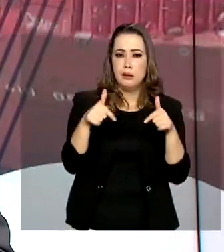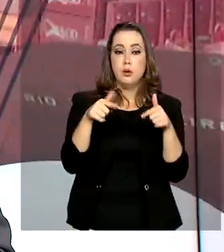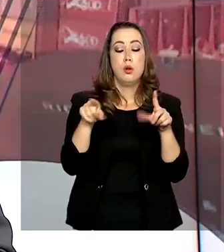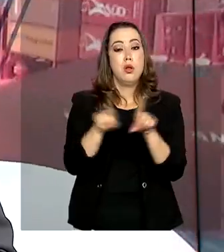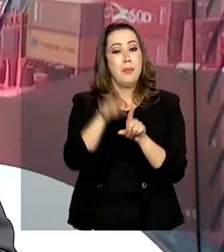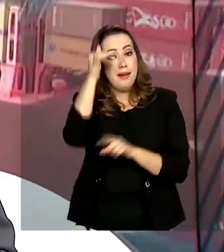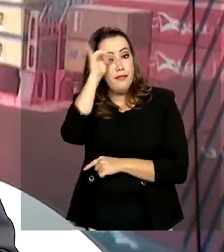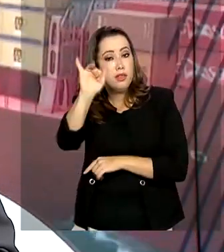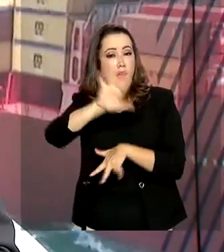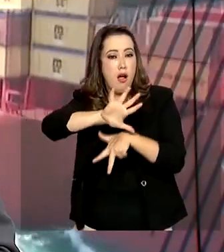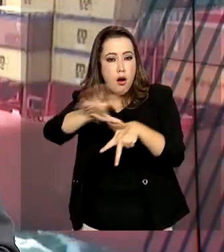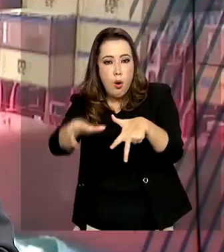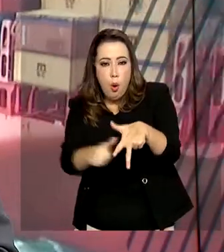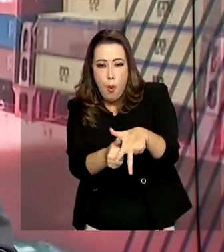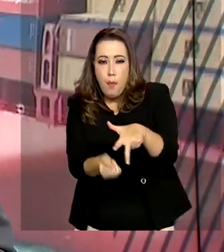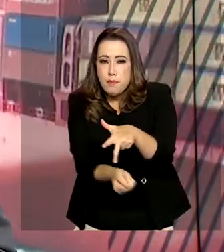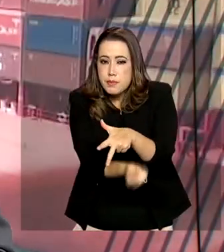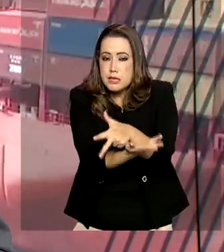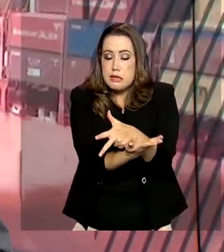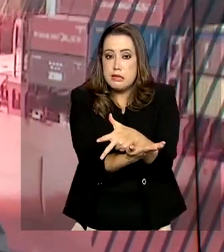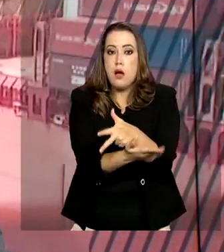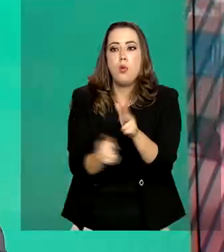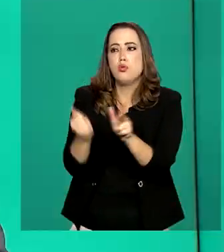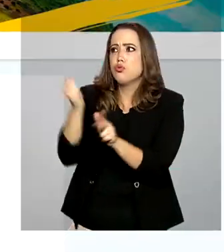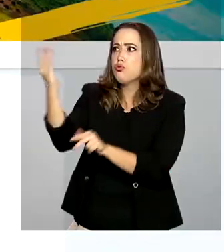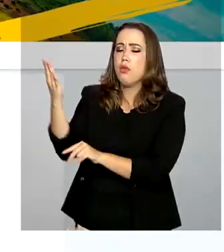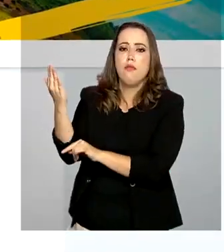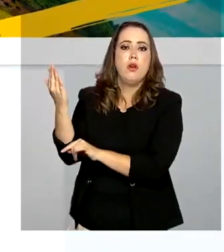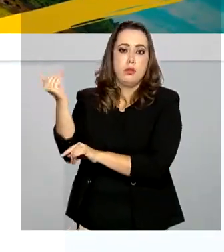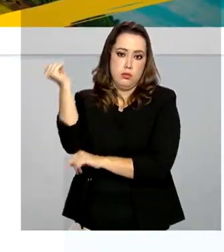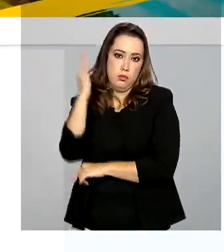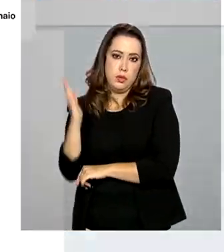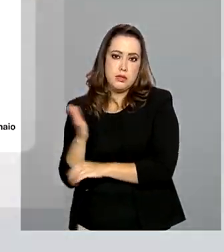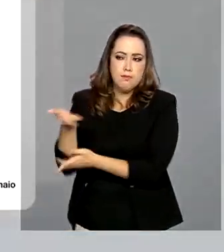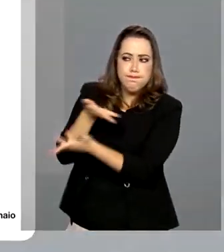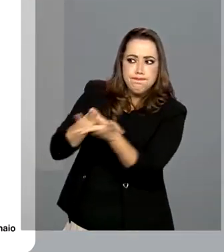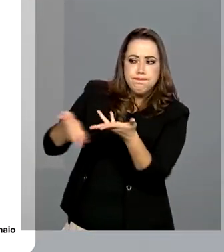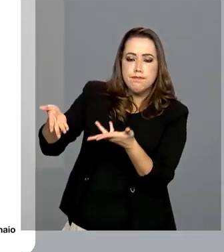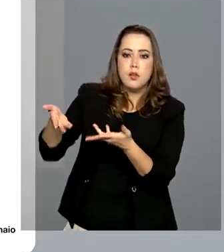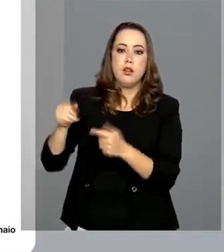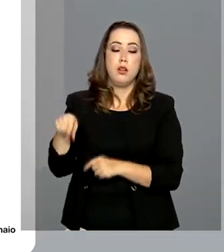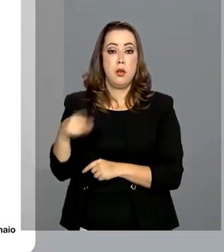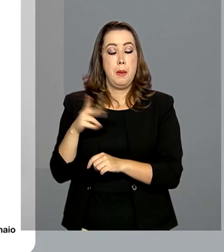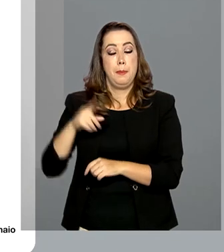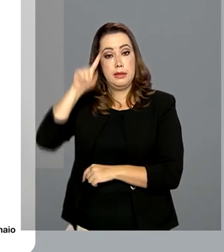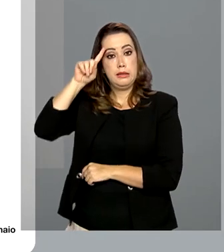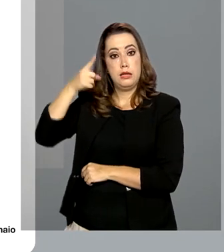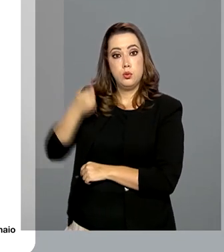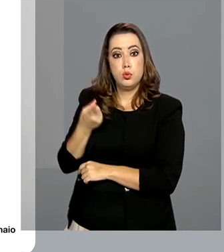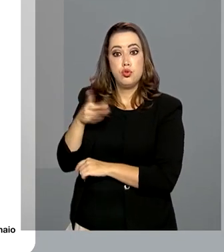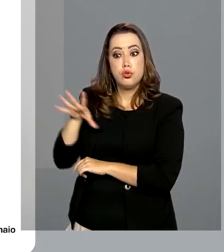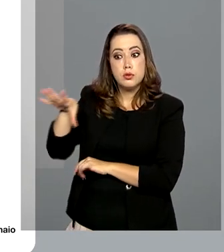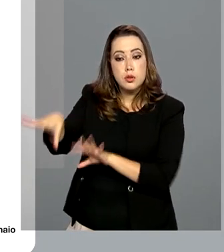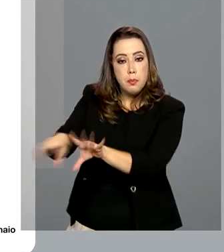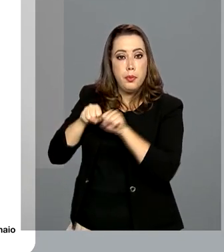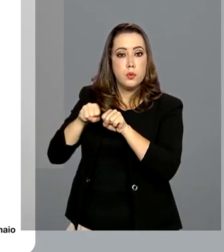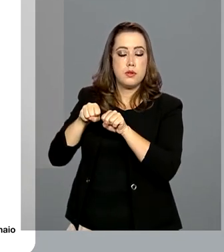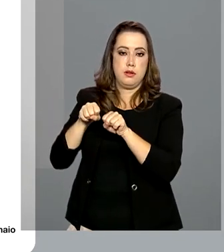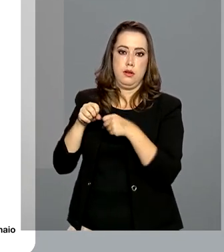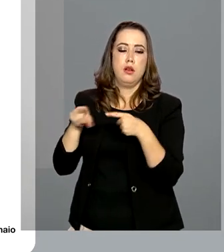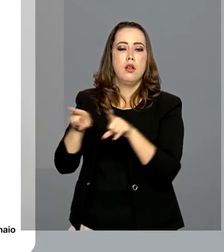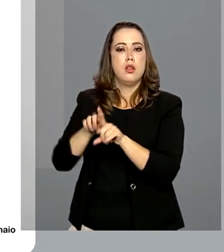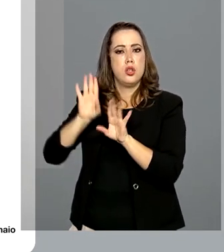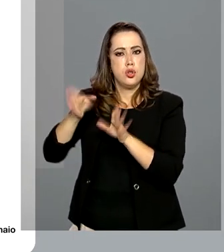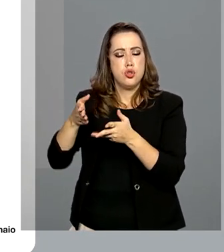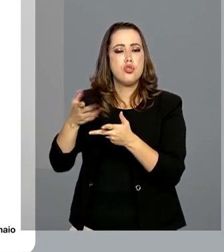para combater corrupção transnacional. Mandados de busca e apreensão expedidos pela Justiça Federal do Amapá estão sendo